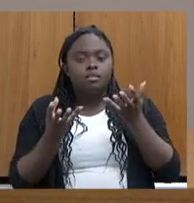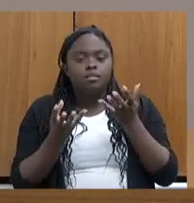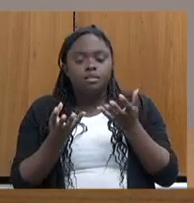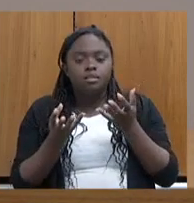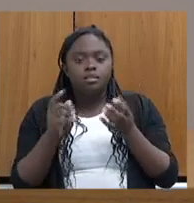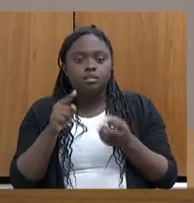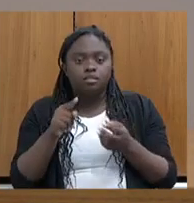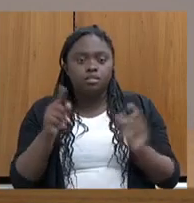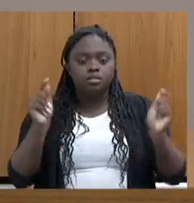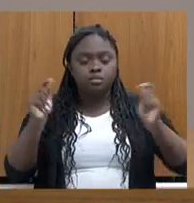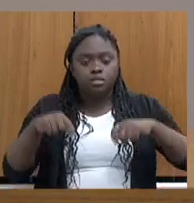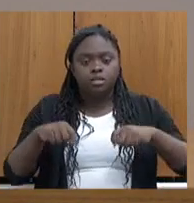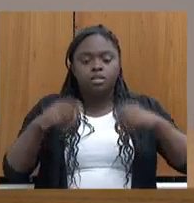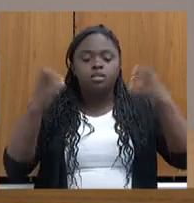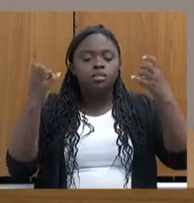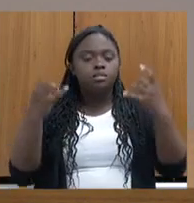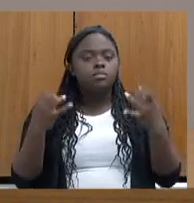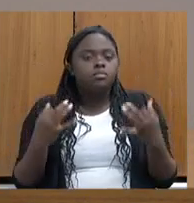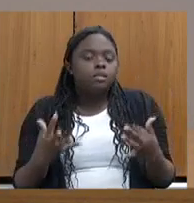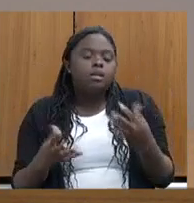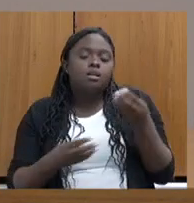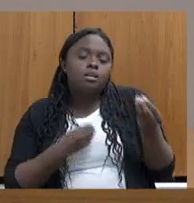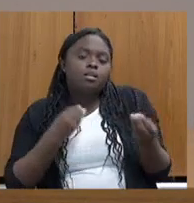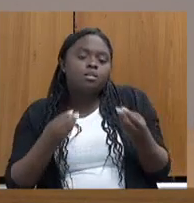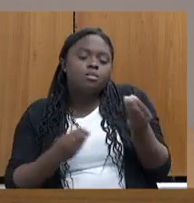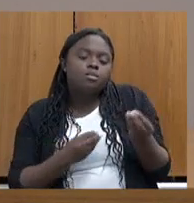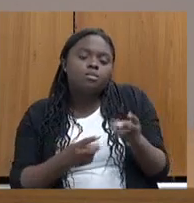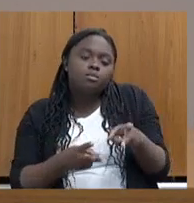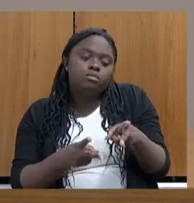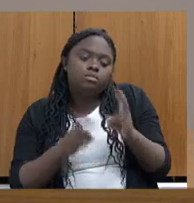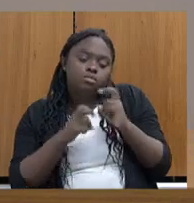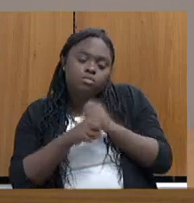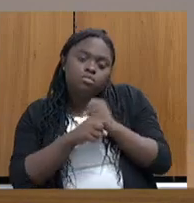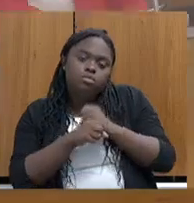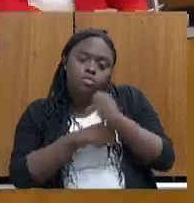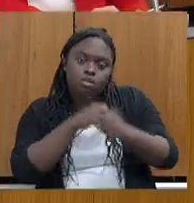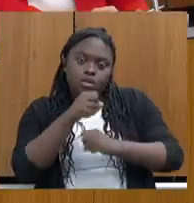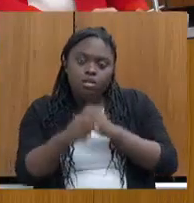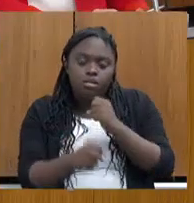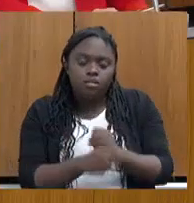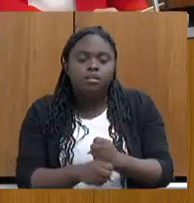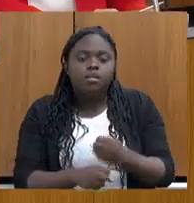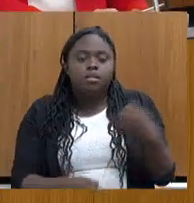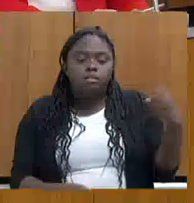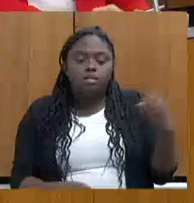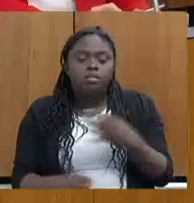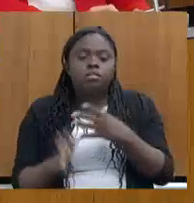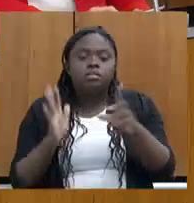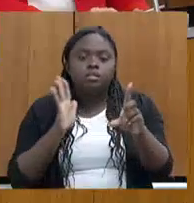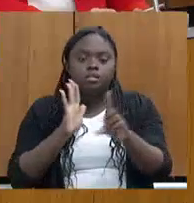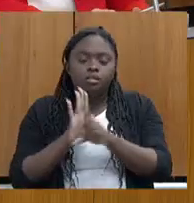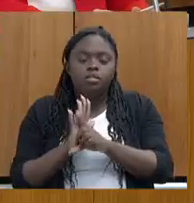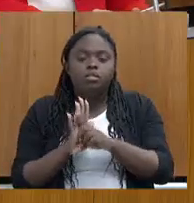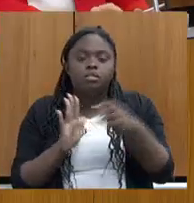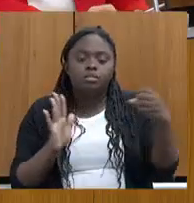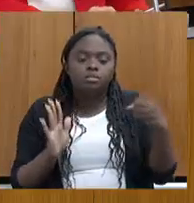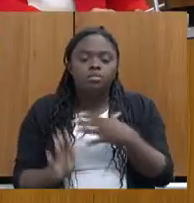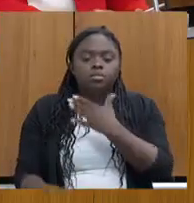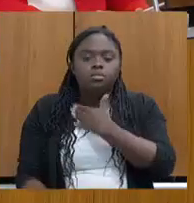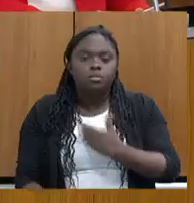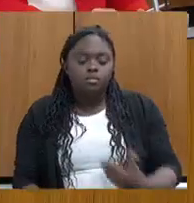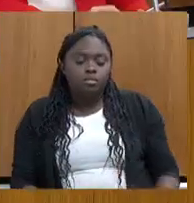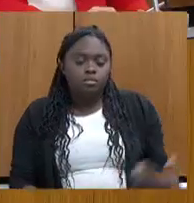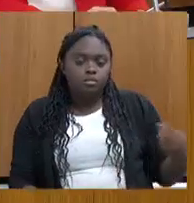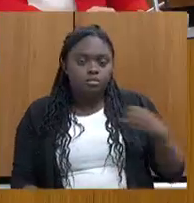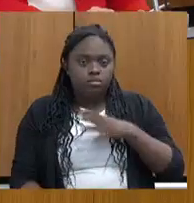você pudesse explanar sobre a perspectiva para o ano que vem, em uma nova legislatura, em um novo governo, um